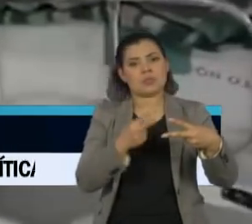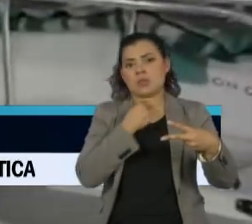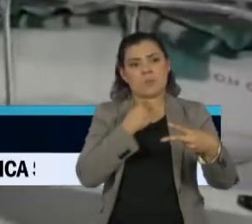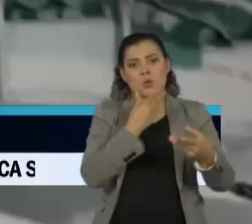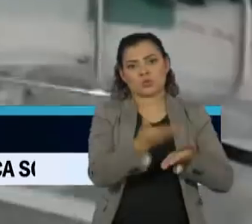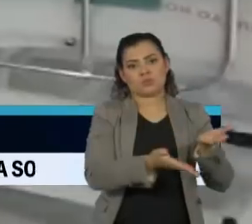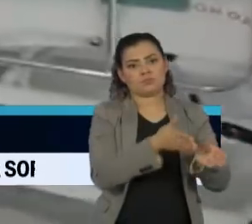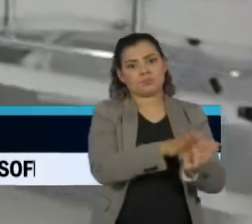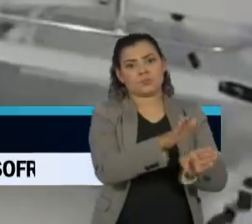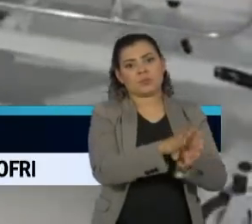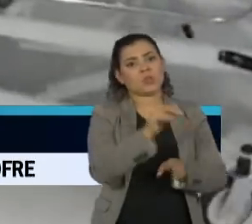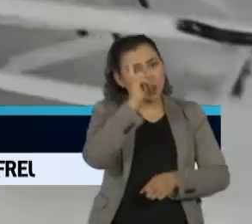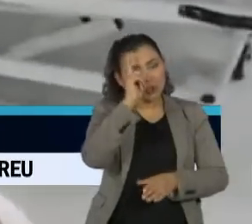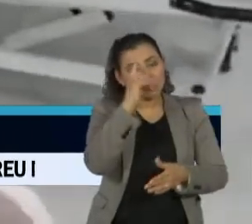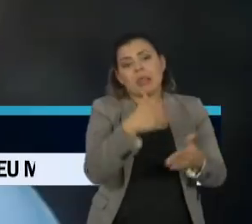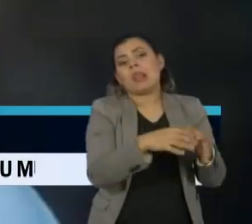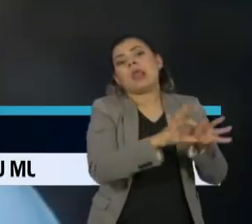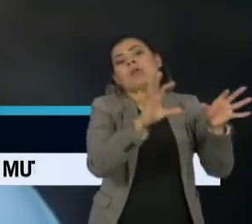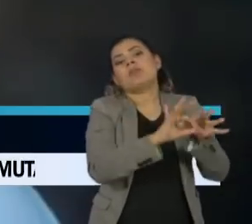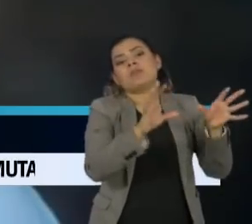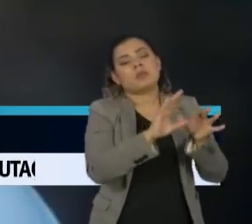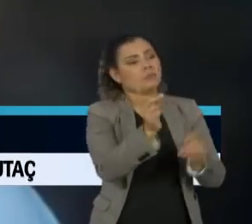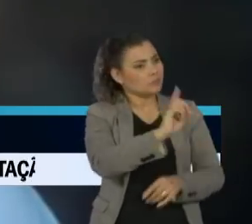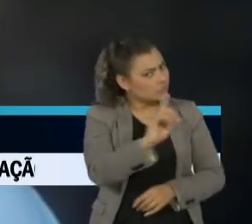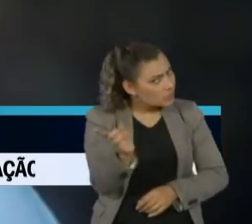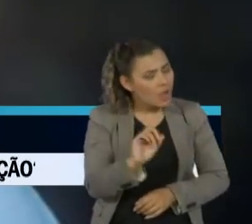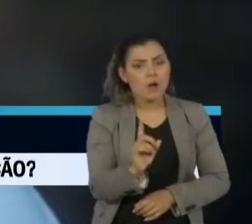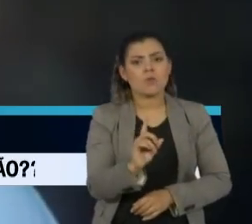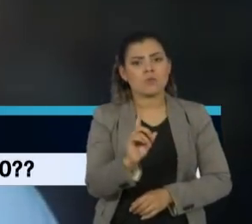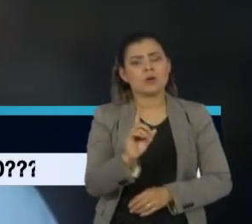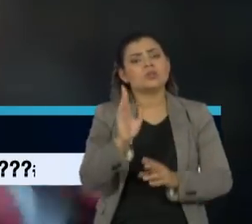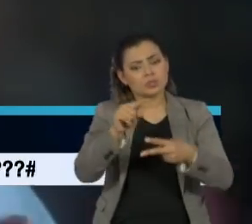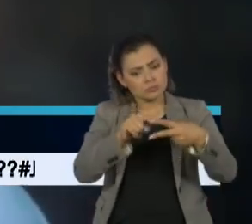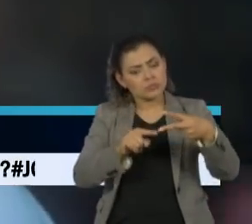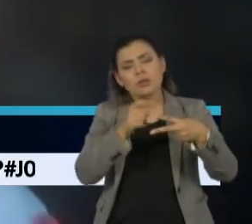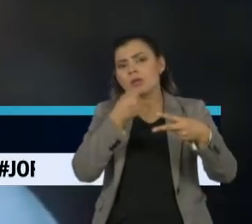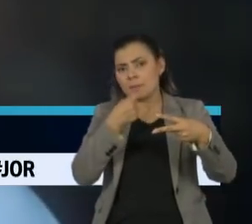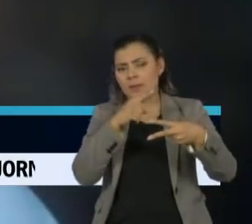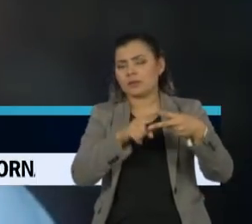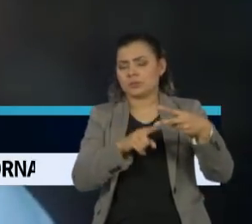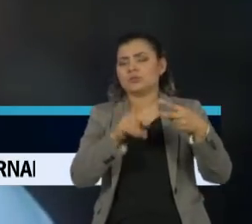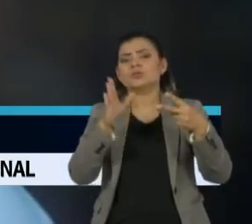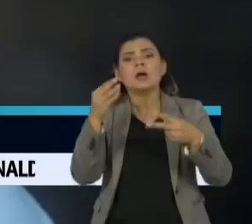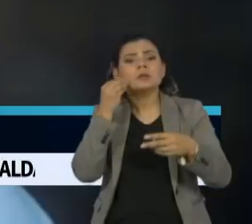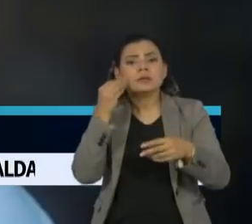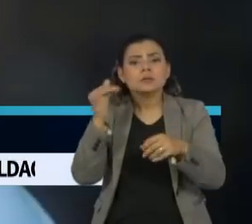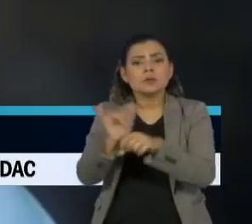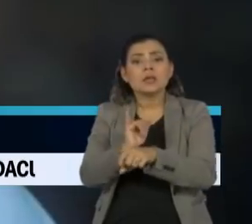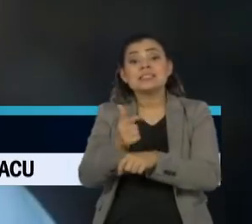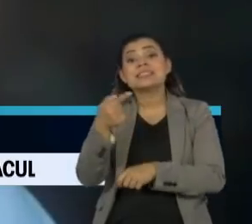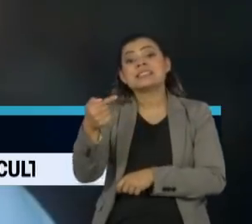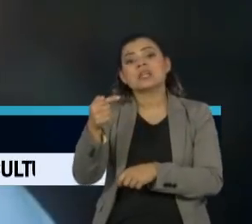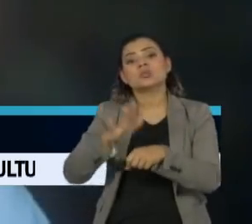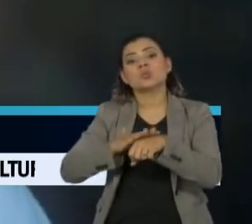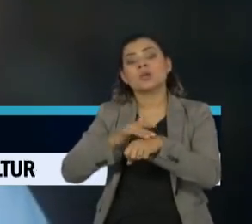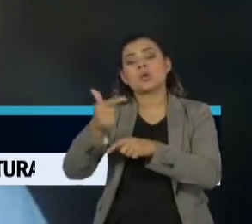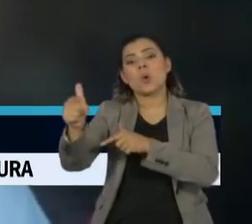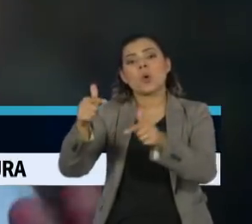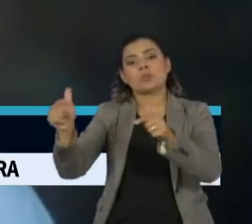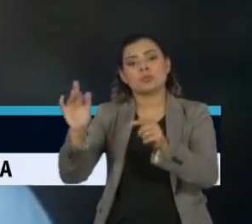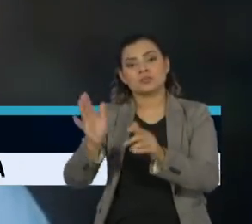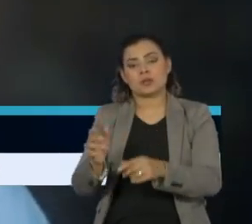recomendadas de rotina. A hidroxicloroquina já foi tentada usar em outras sete doenças virais, tá?